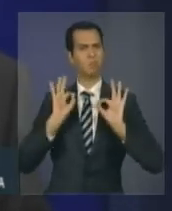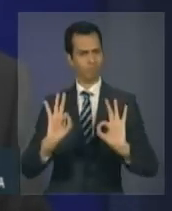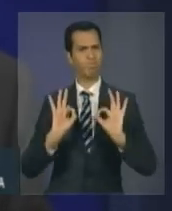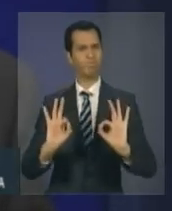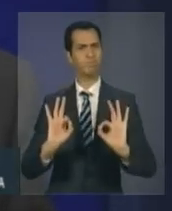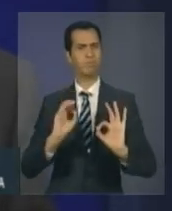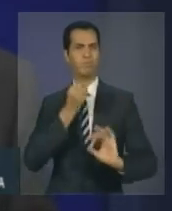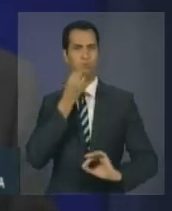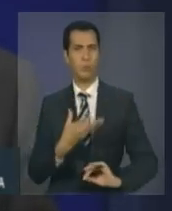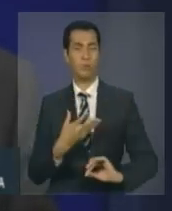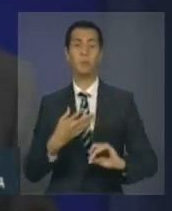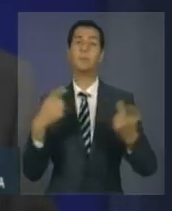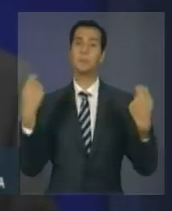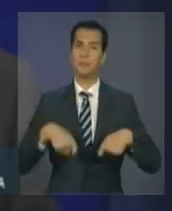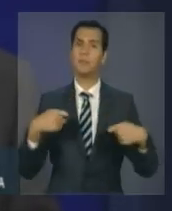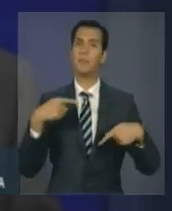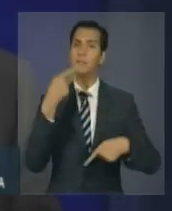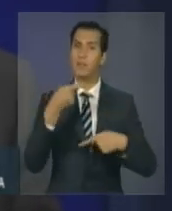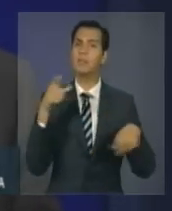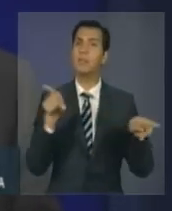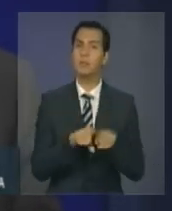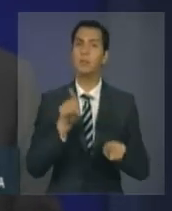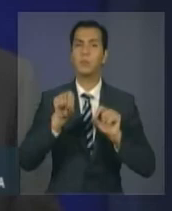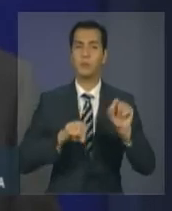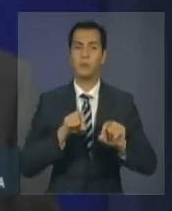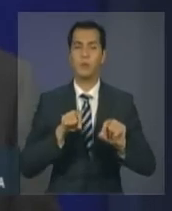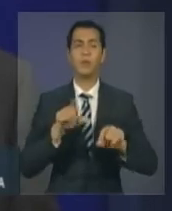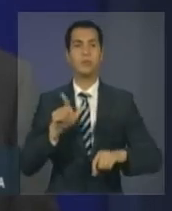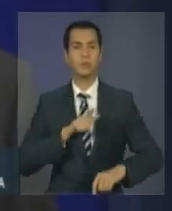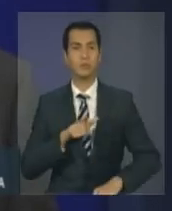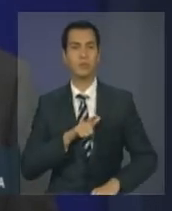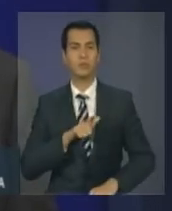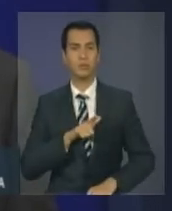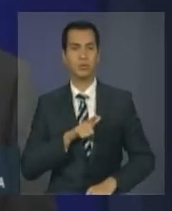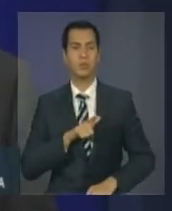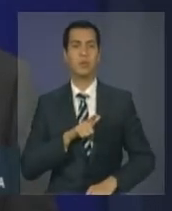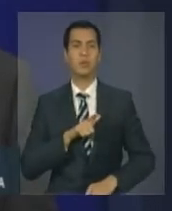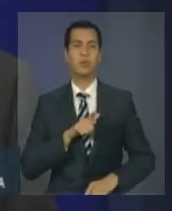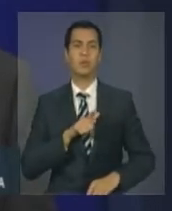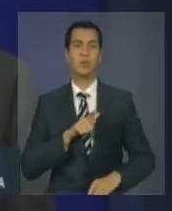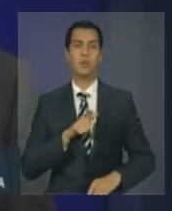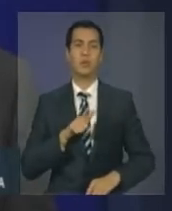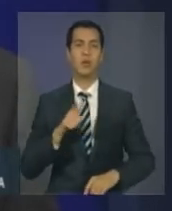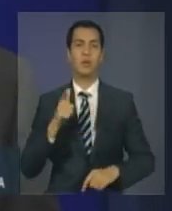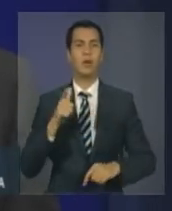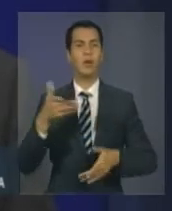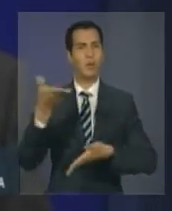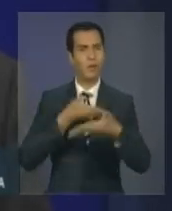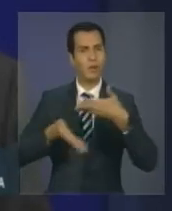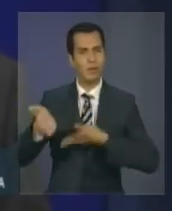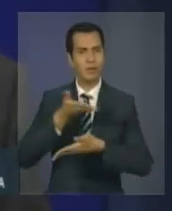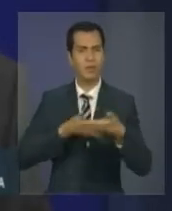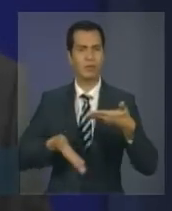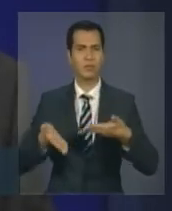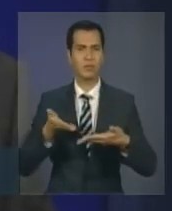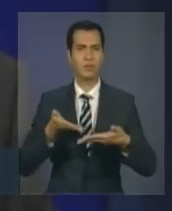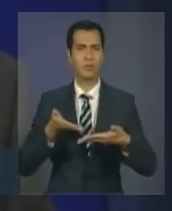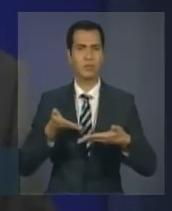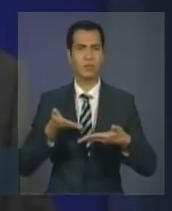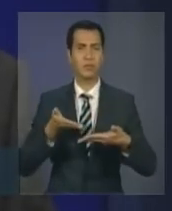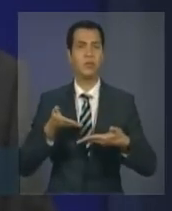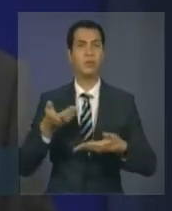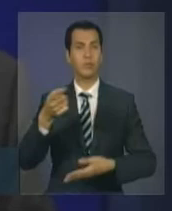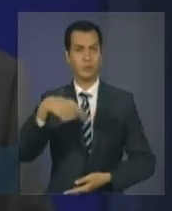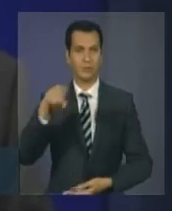importante sublinhar o aspecto de relação entre os cidadãos. como foi agora visto